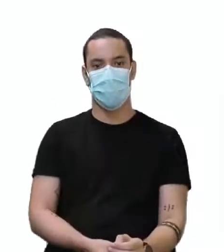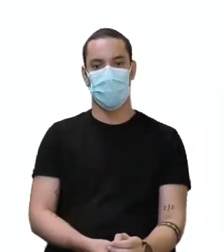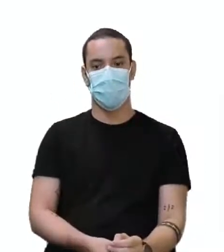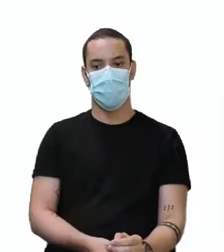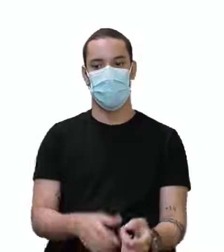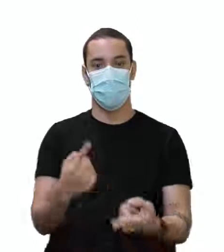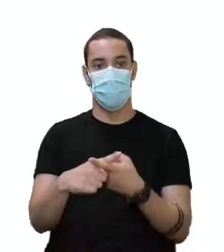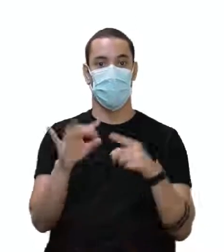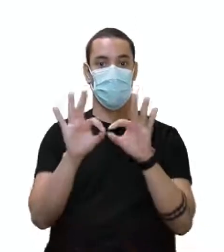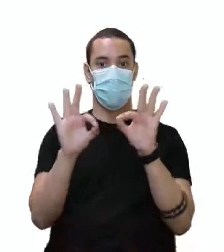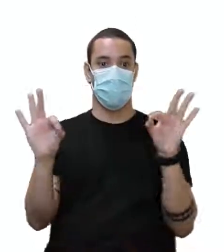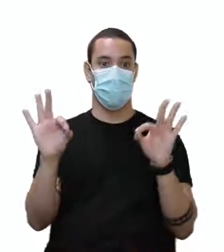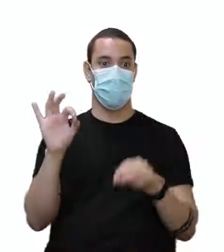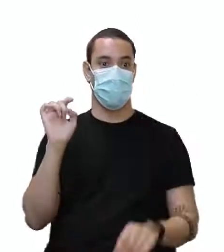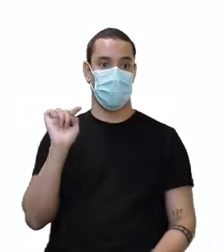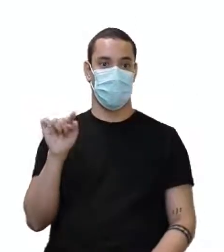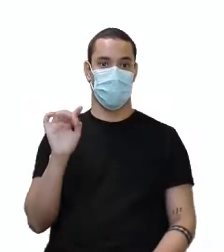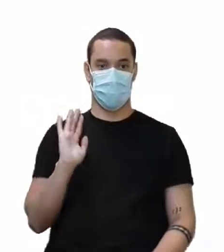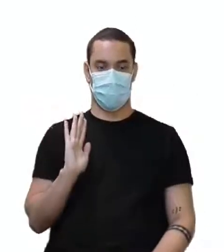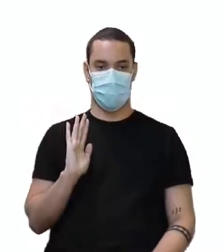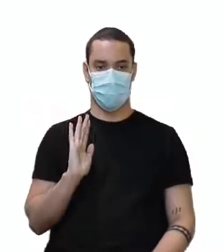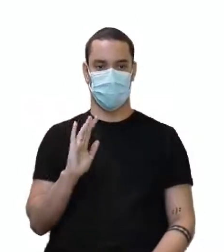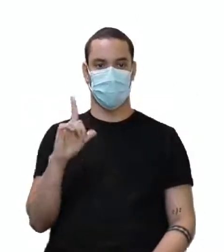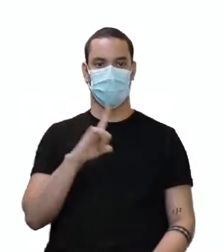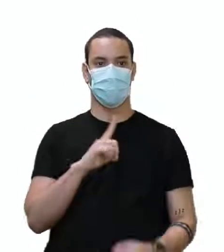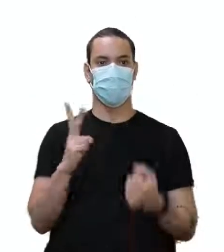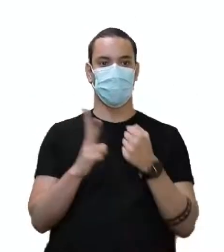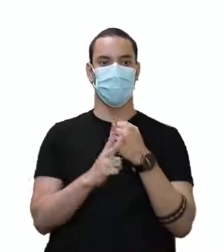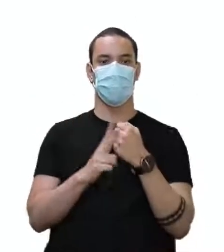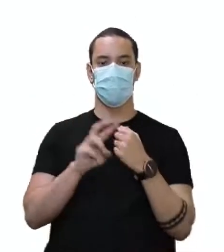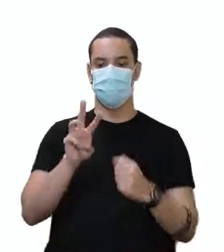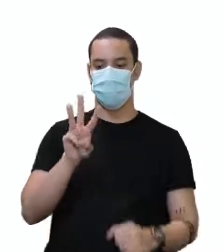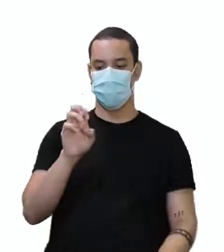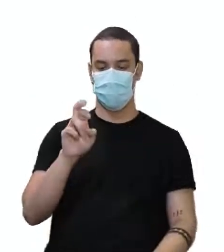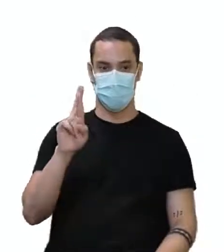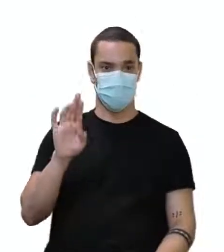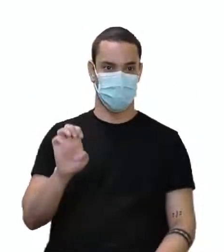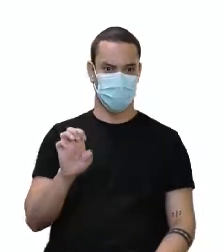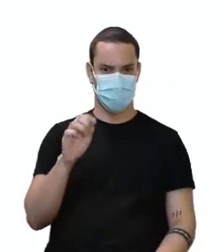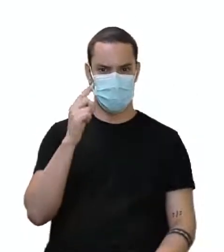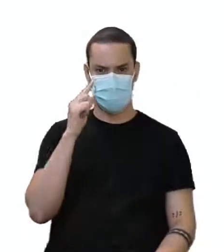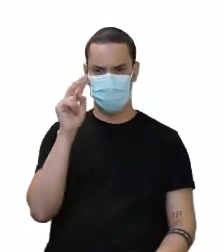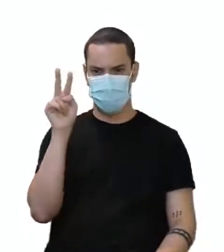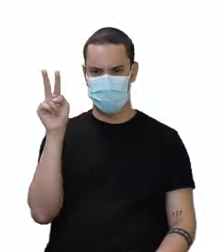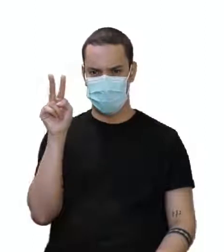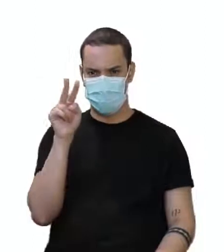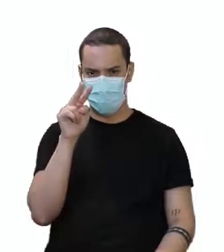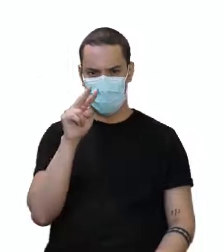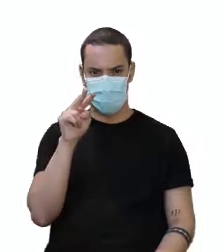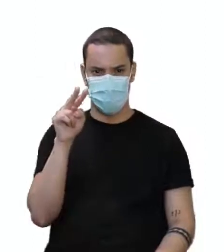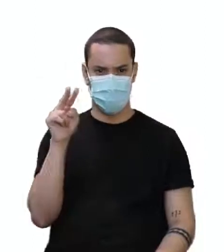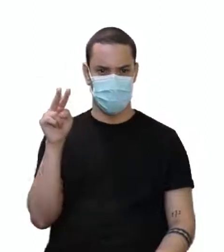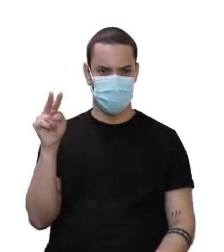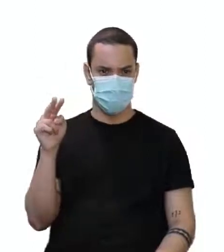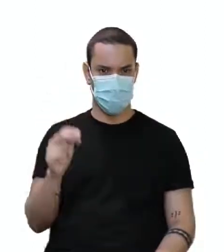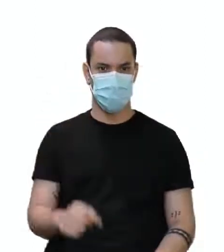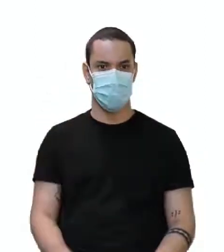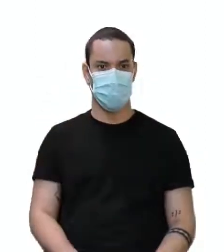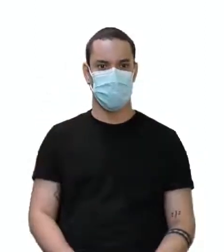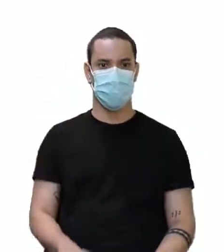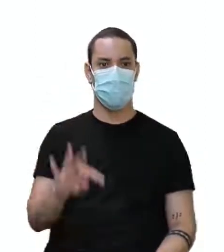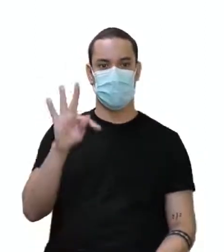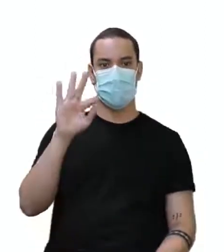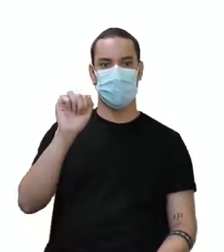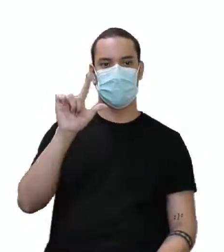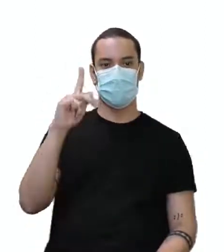contas, é uma frase na afirmativa. E aí, tem o verbo were. Eu já bato meu olho para esse verbo were. Eu vejo talking com NG no